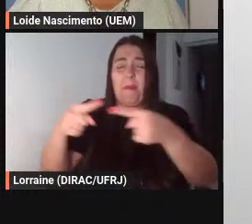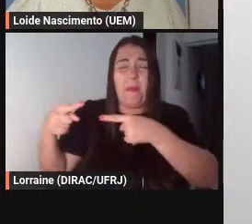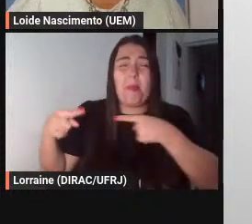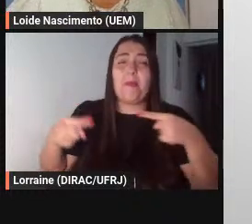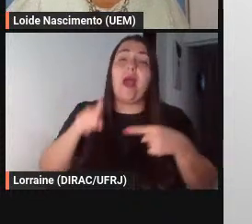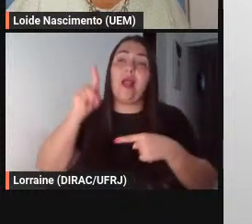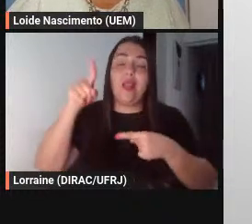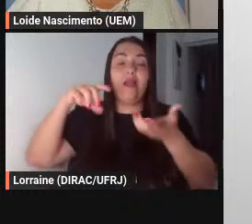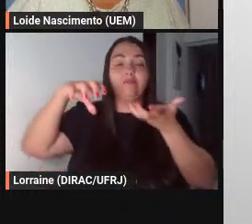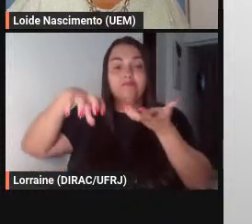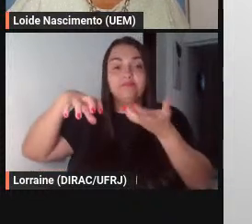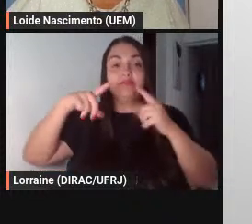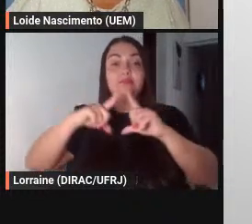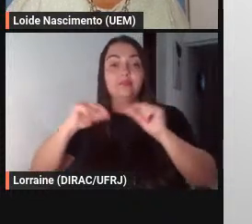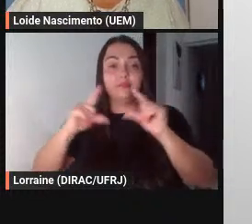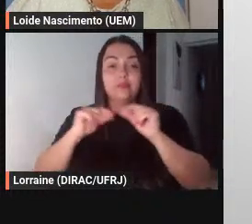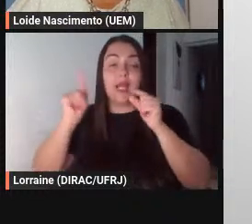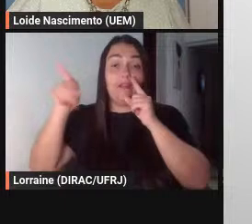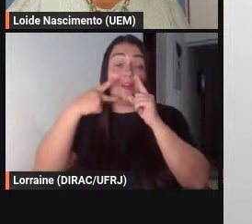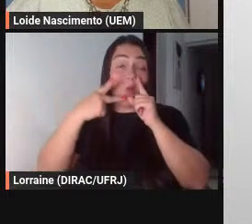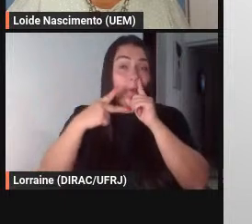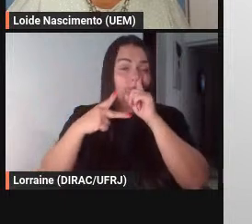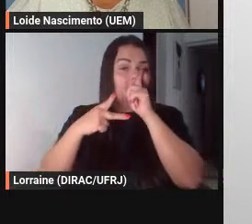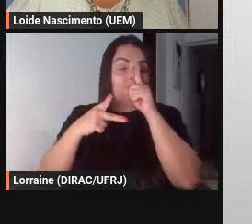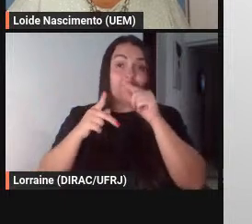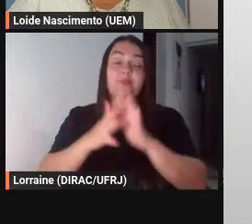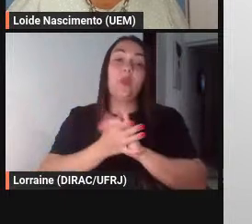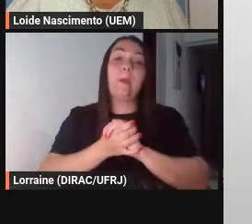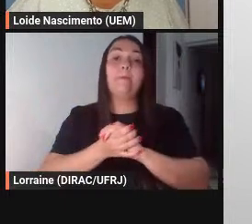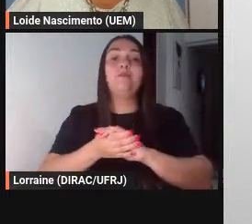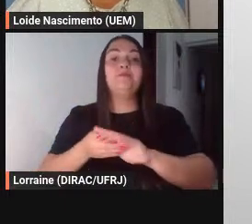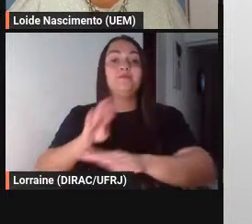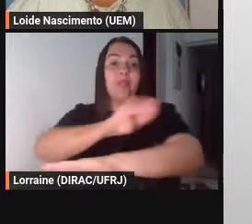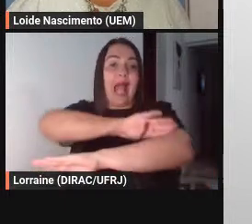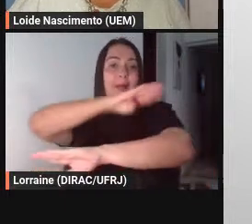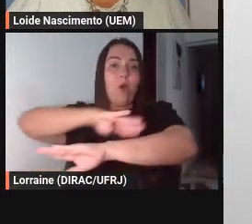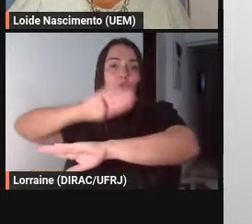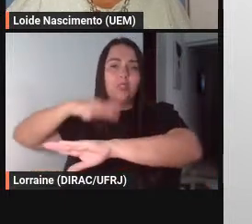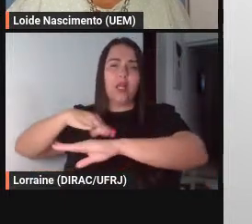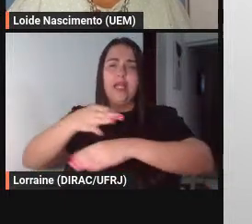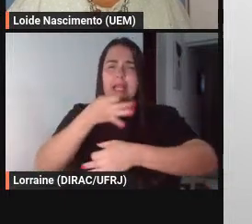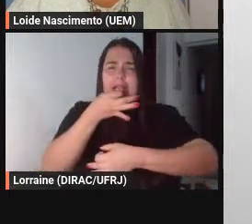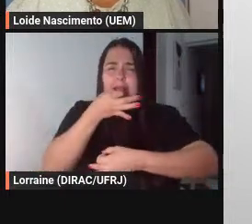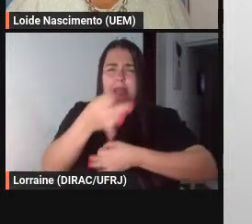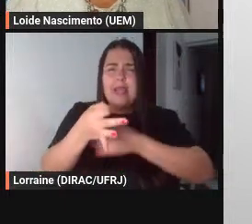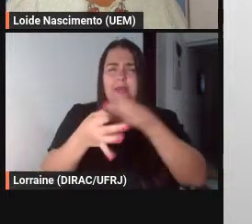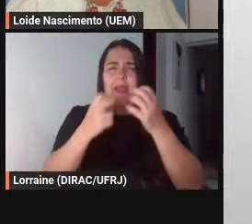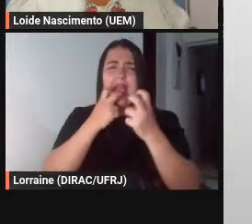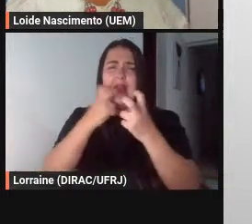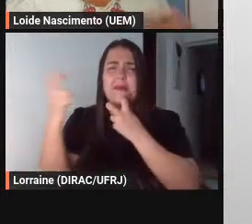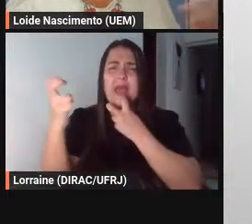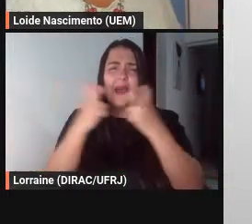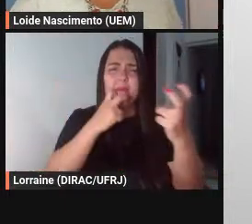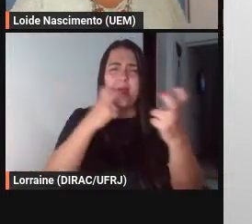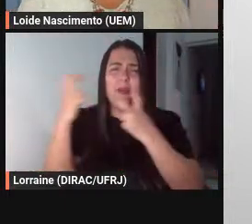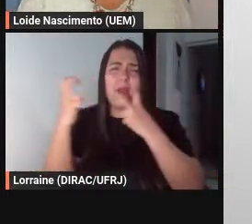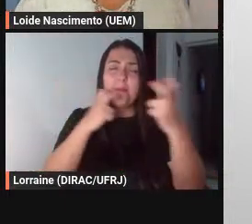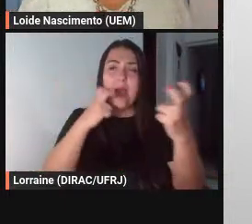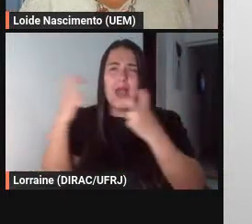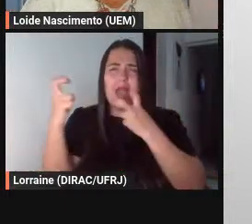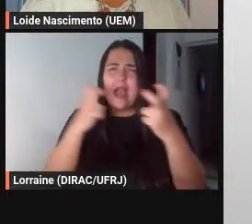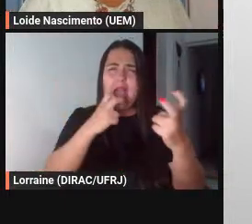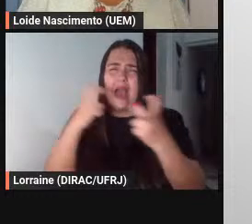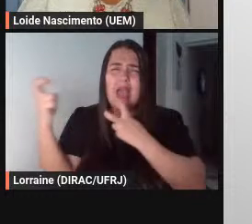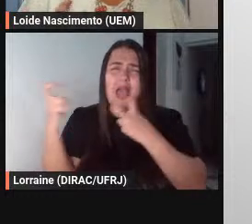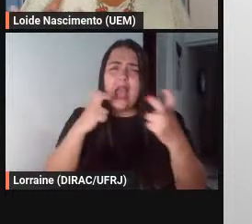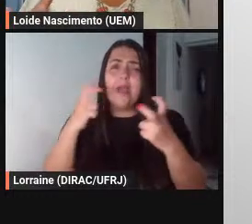Nacional ela diz assim a montanha rugiu rugiu e não pariu nenhum rato